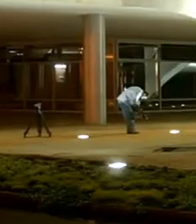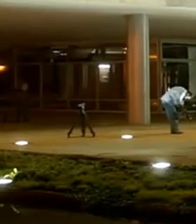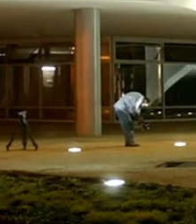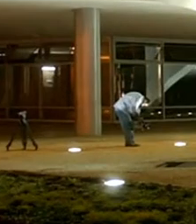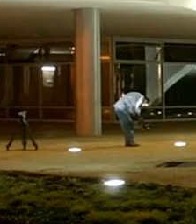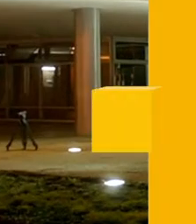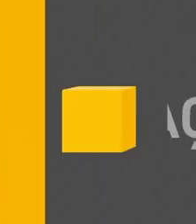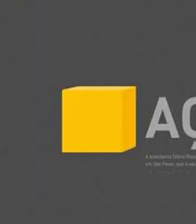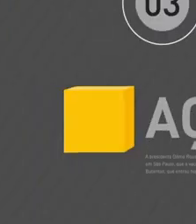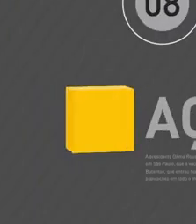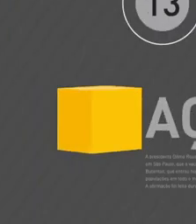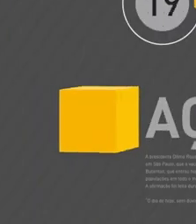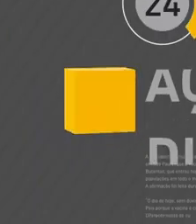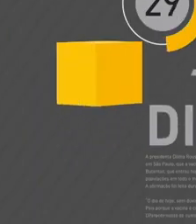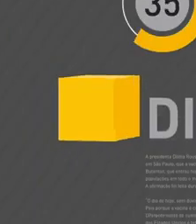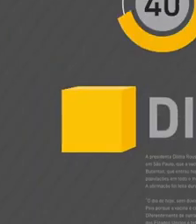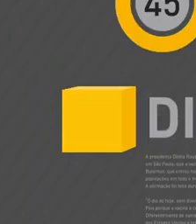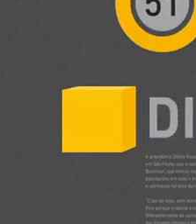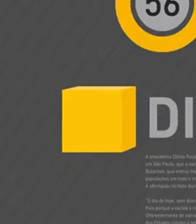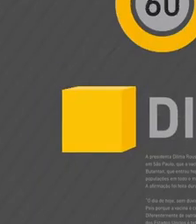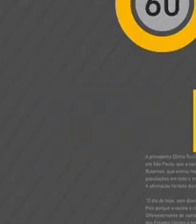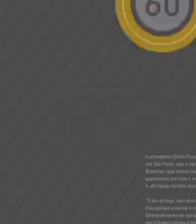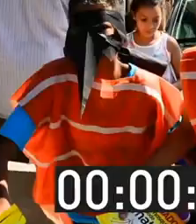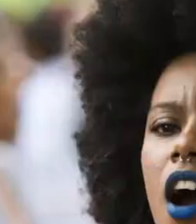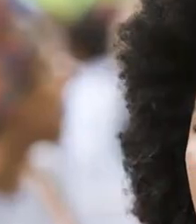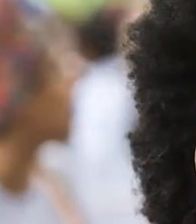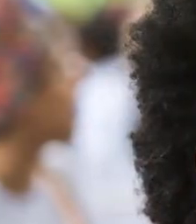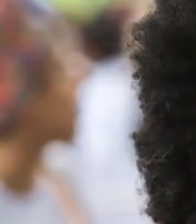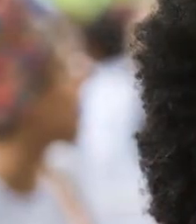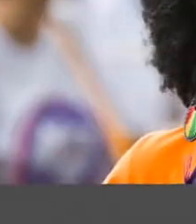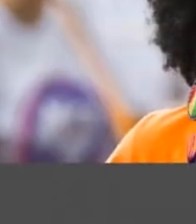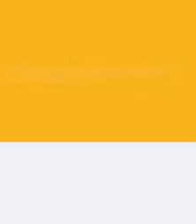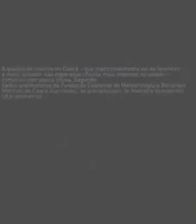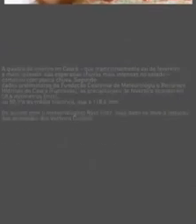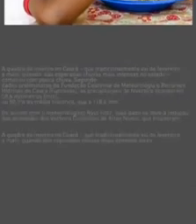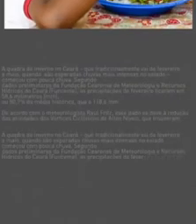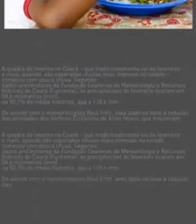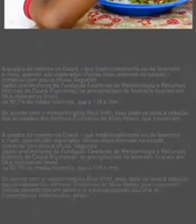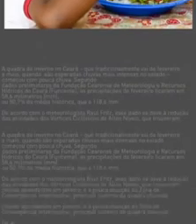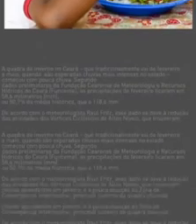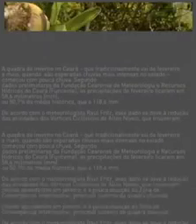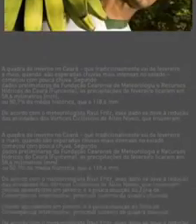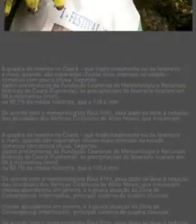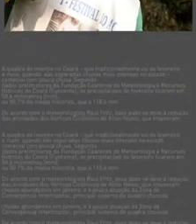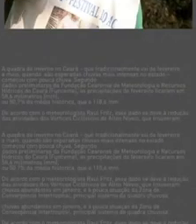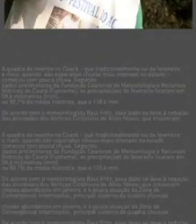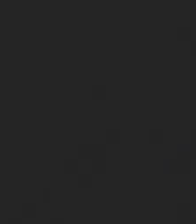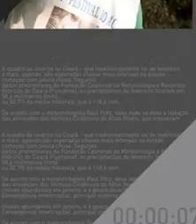Transcrição e Legendas por